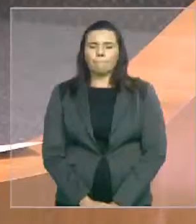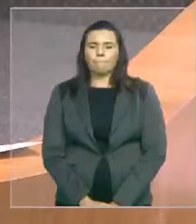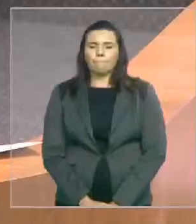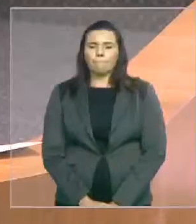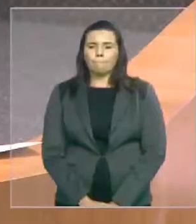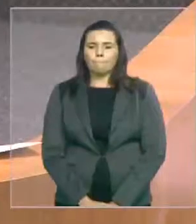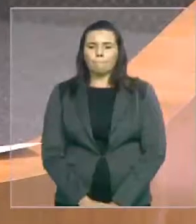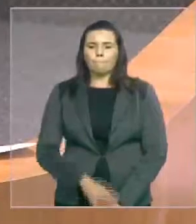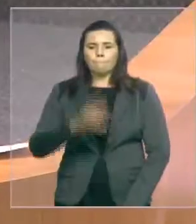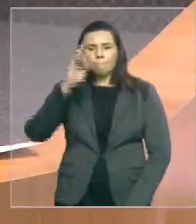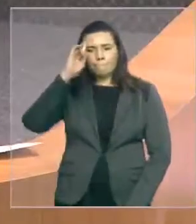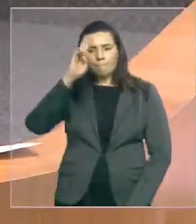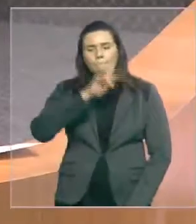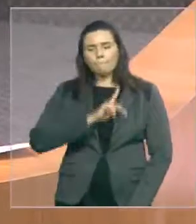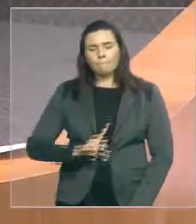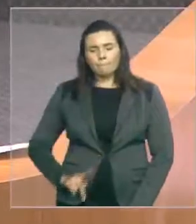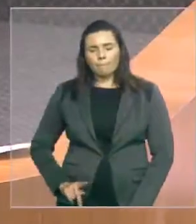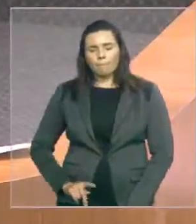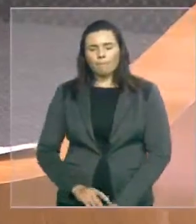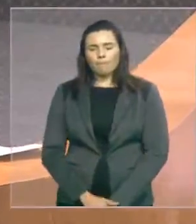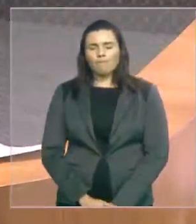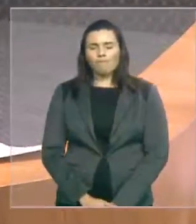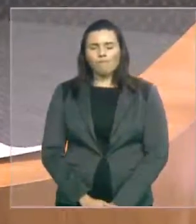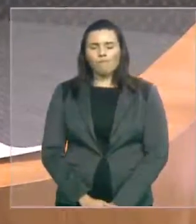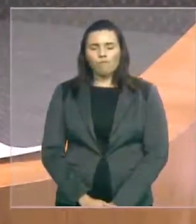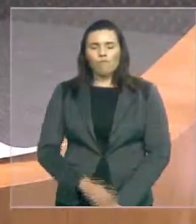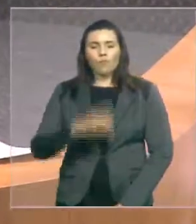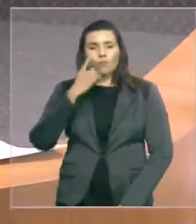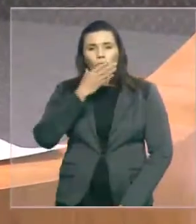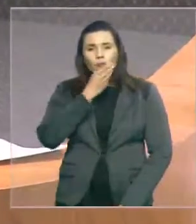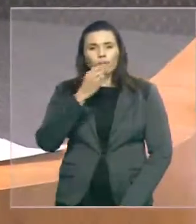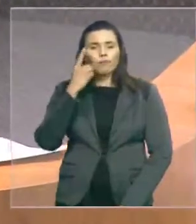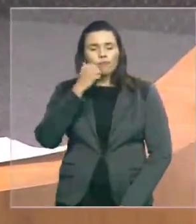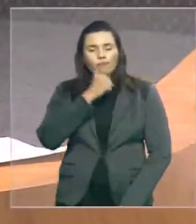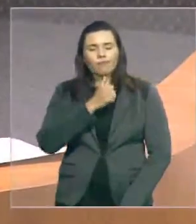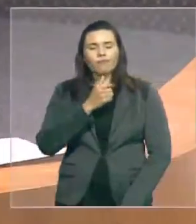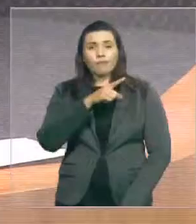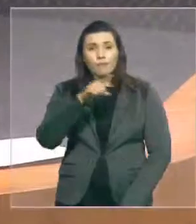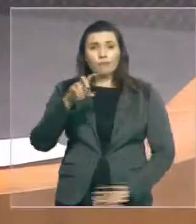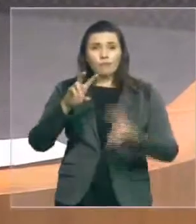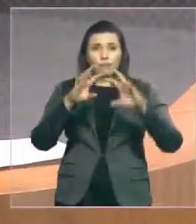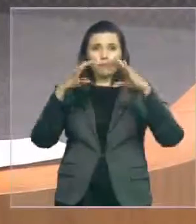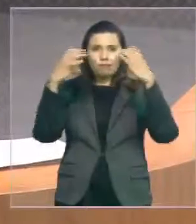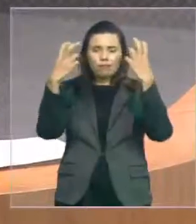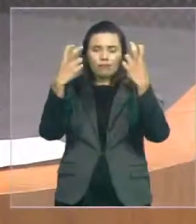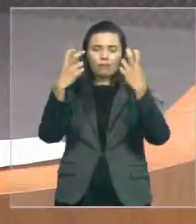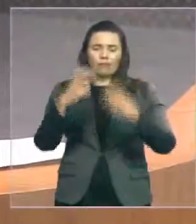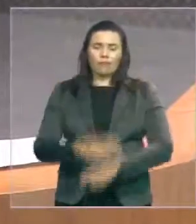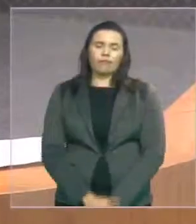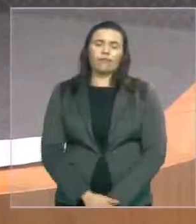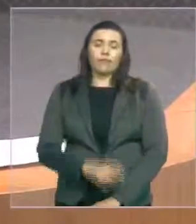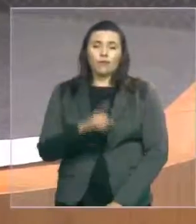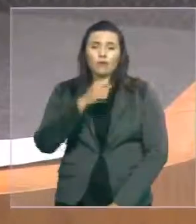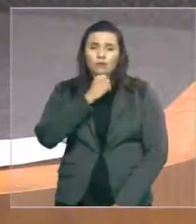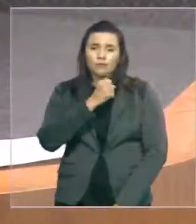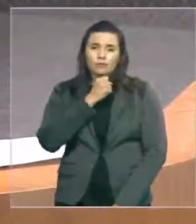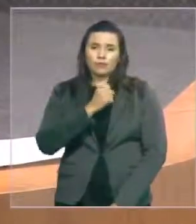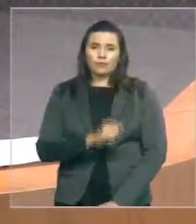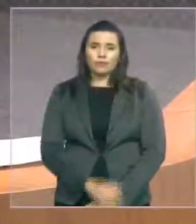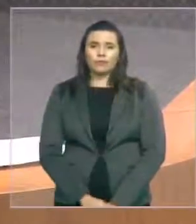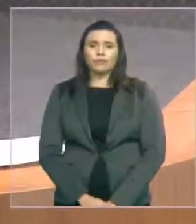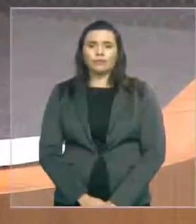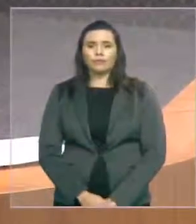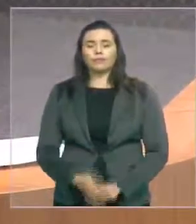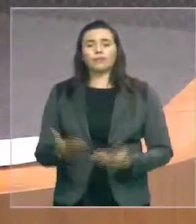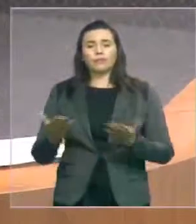Senhor presidente, senhoras e senhores deputados, galeria, imprensa, hoje venho